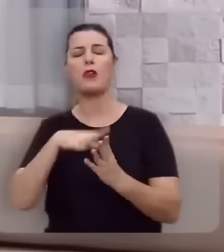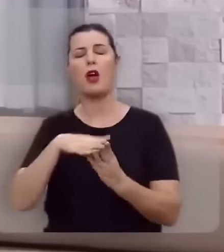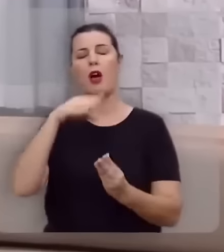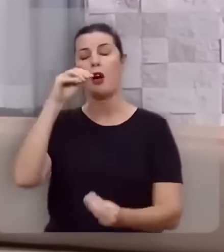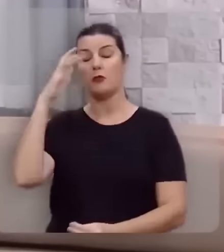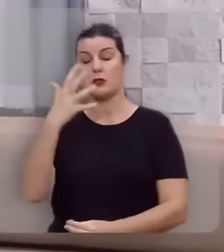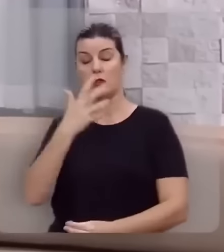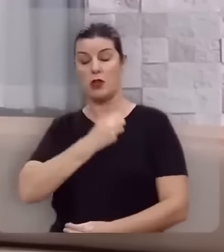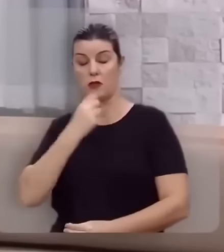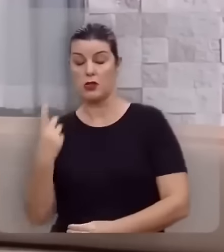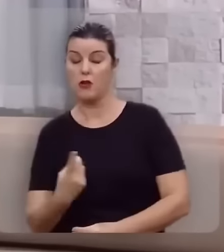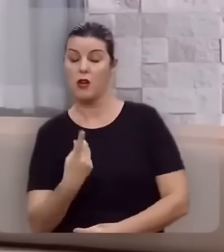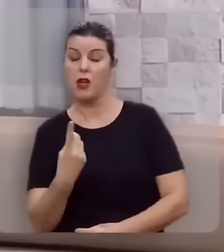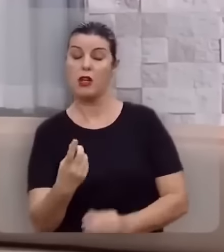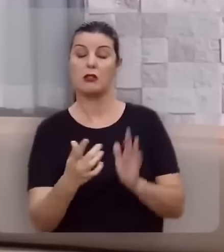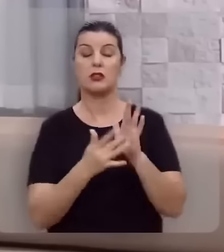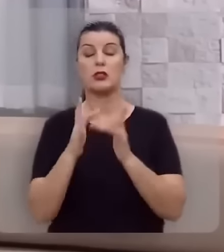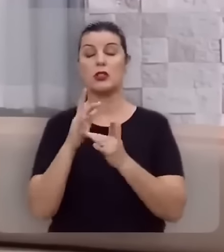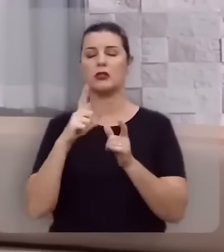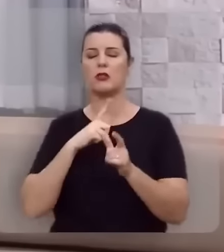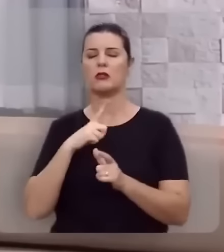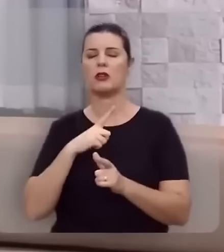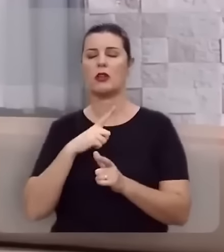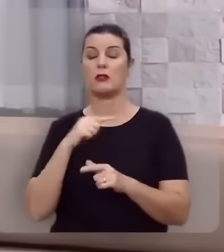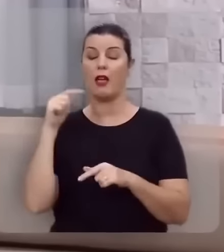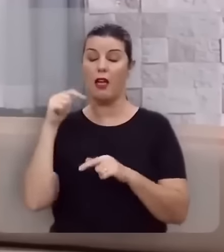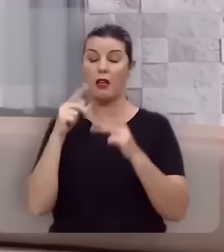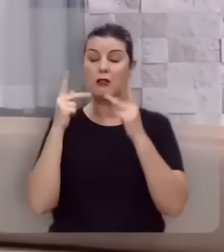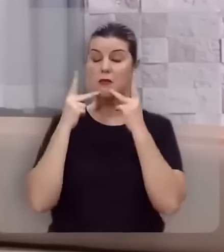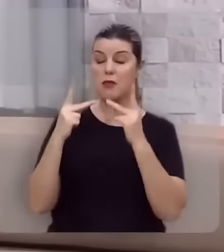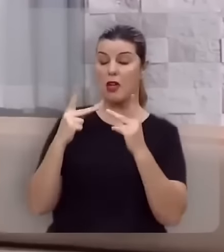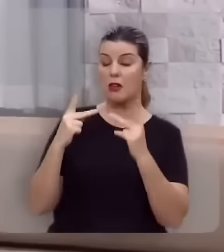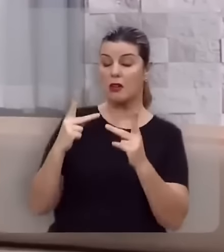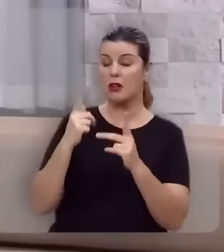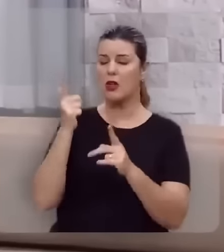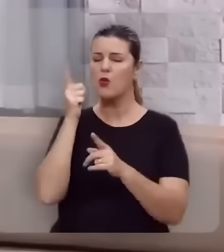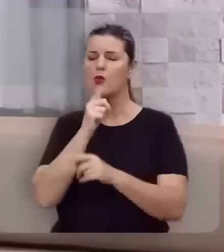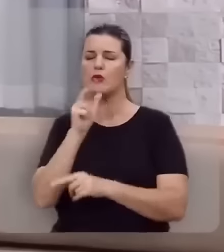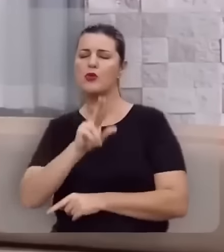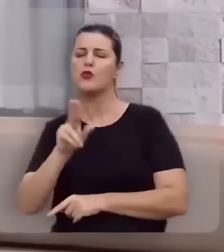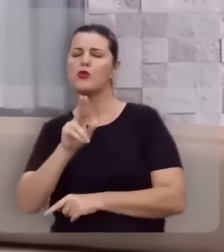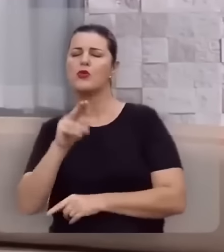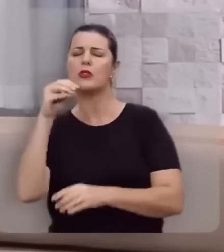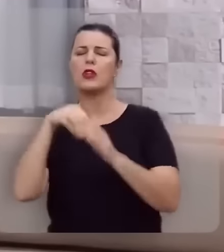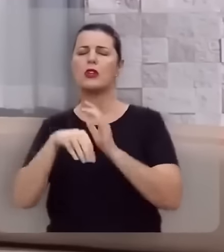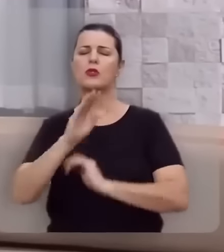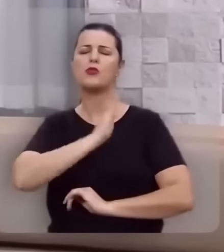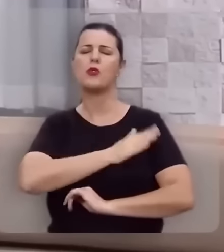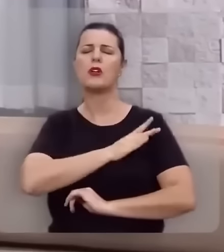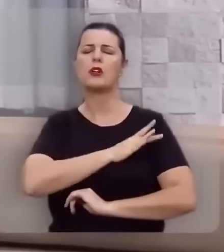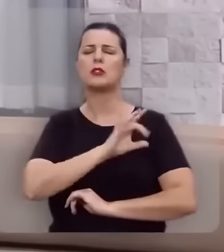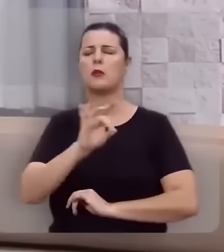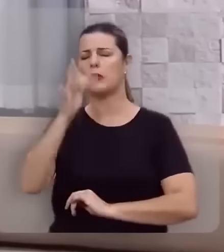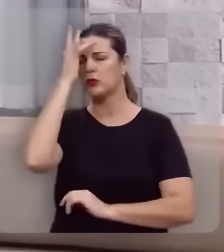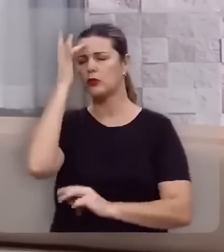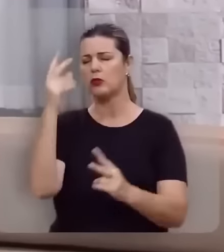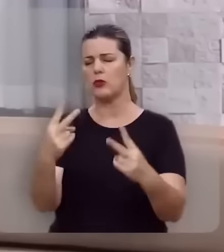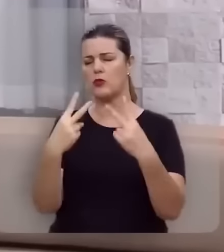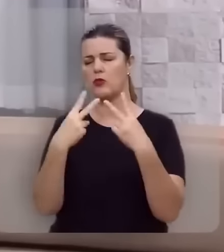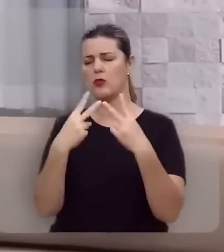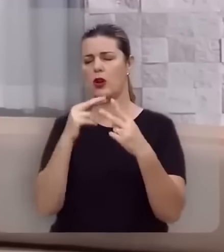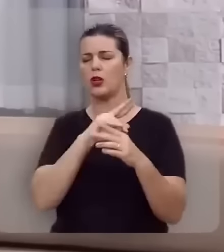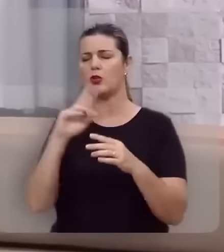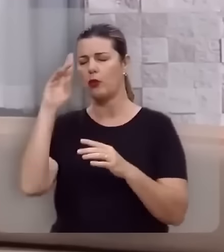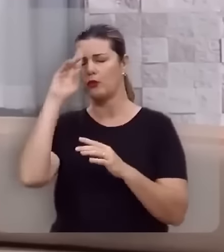salvação eterna que Jesus preparou para nós. Que esta mensagem seja aplicada ao coração de todos aqueles que nos